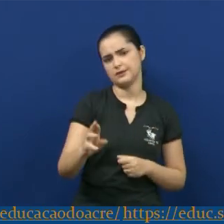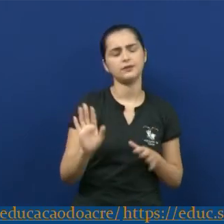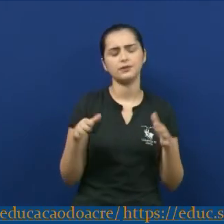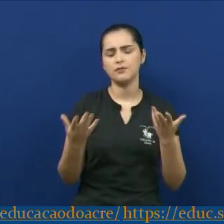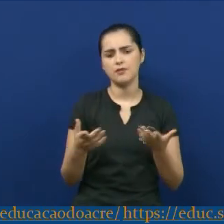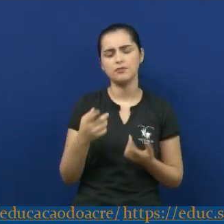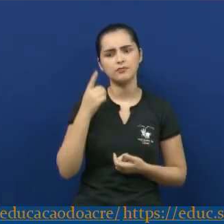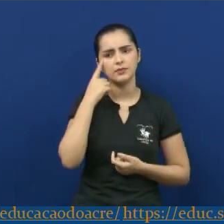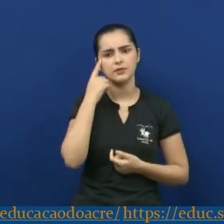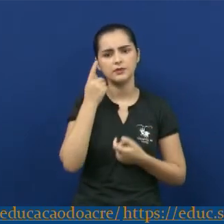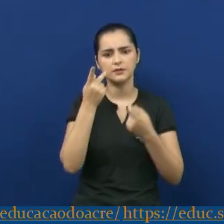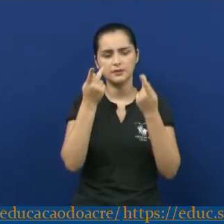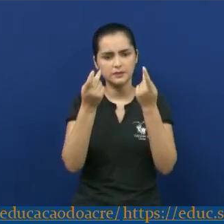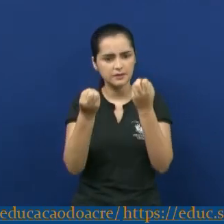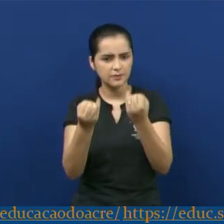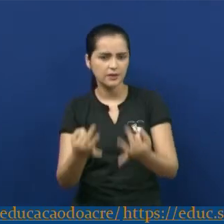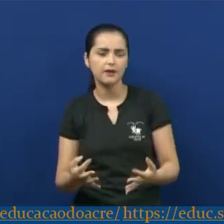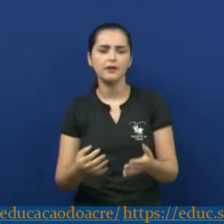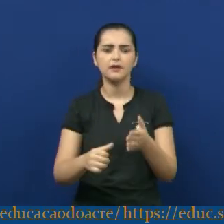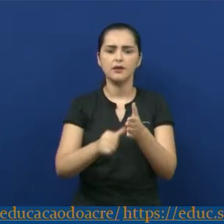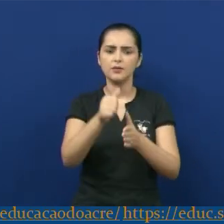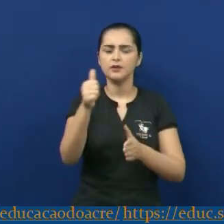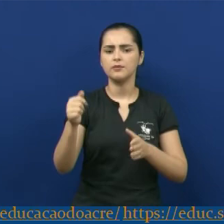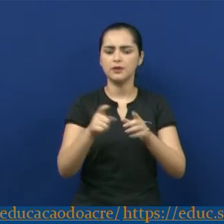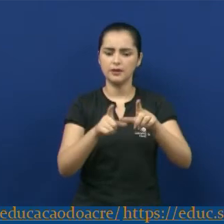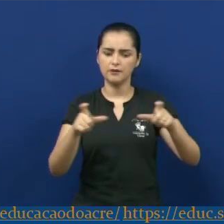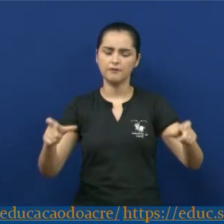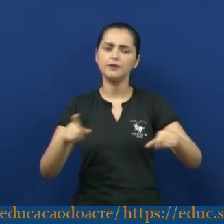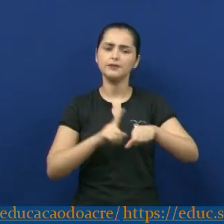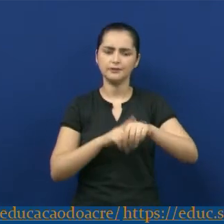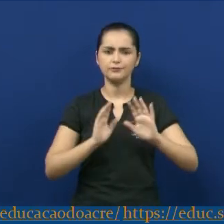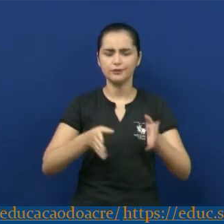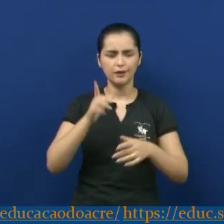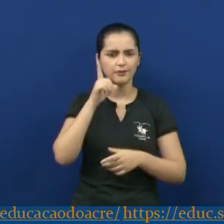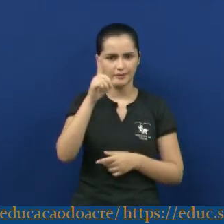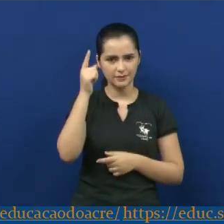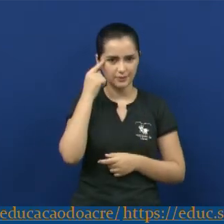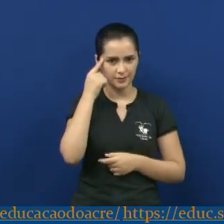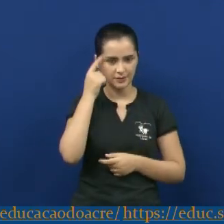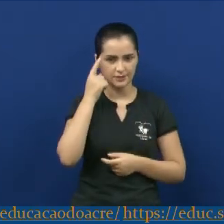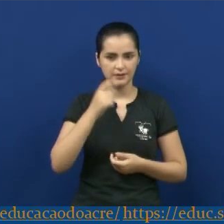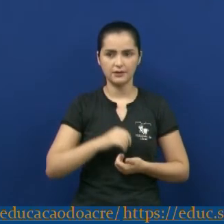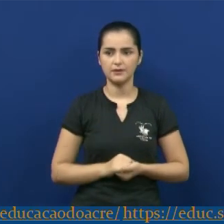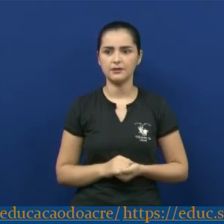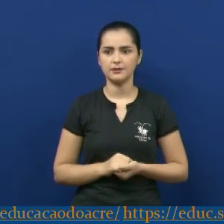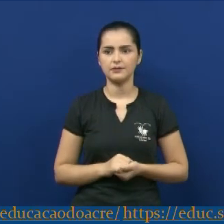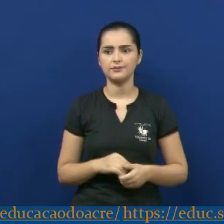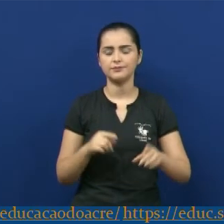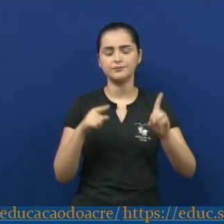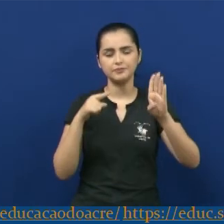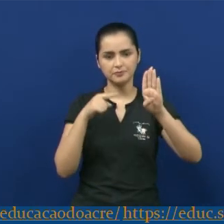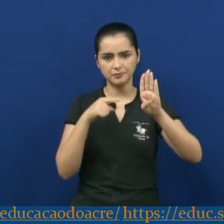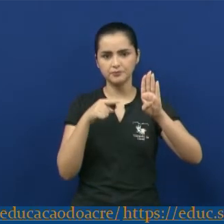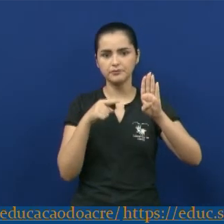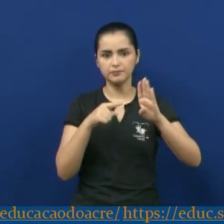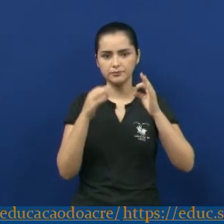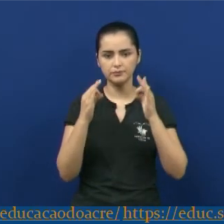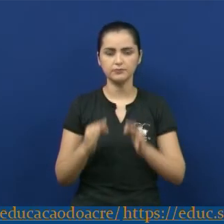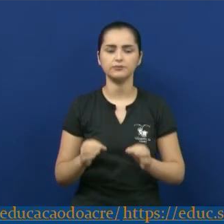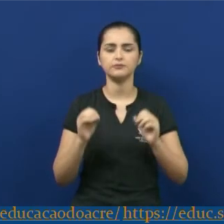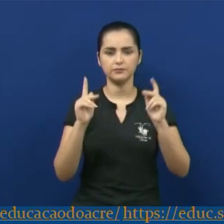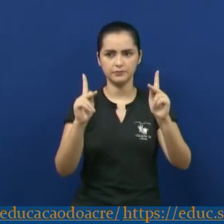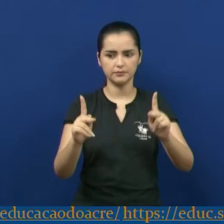aqui falado na primeira fase do modernismo. Então, já deu para pensar? É a letra B,